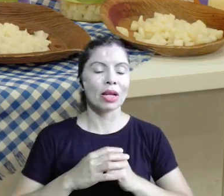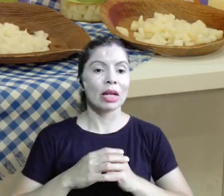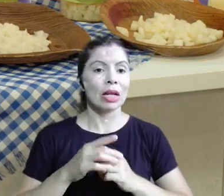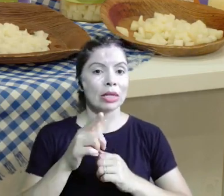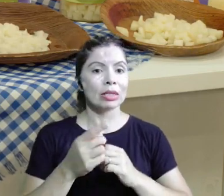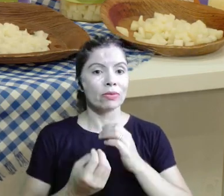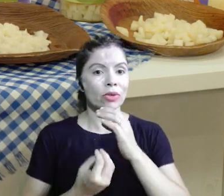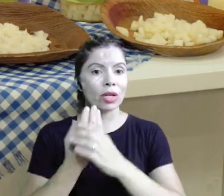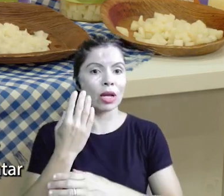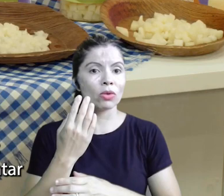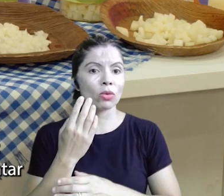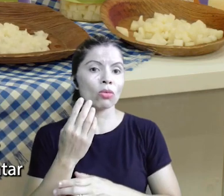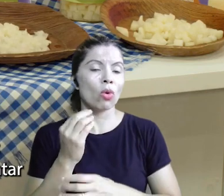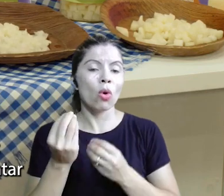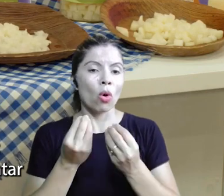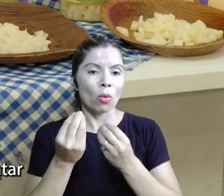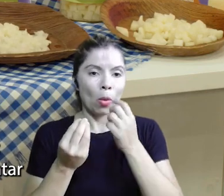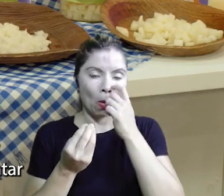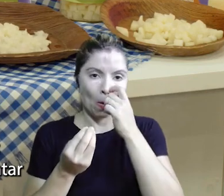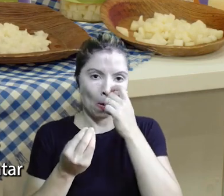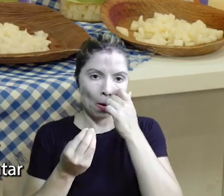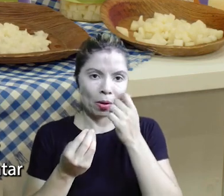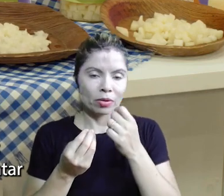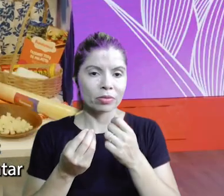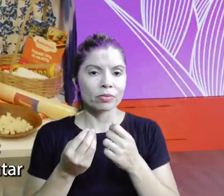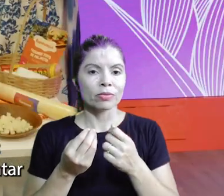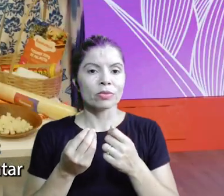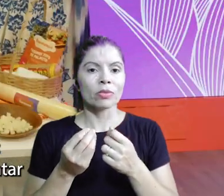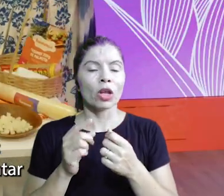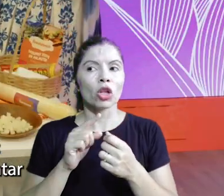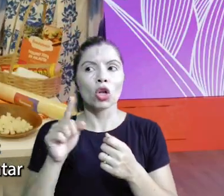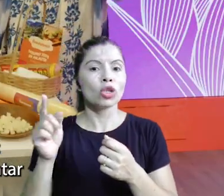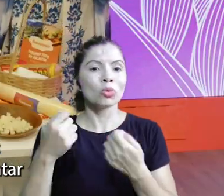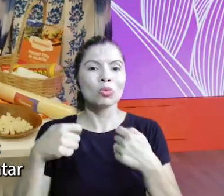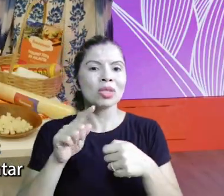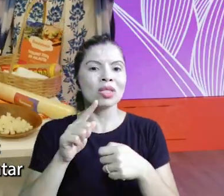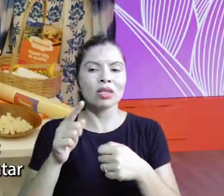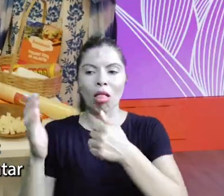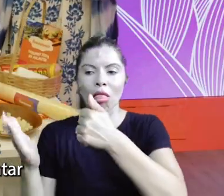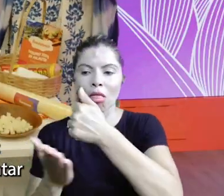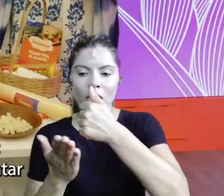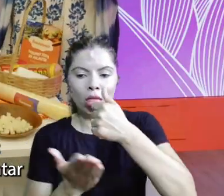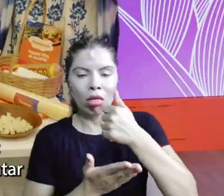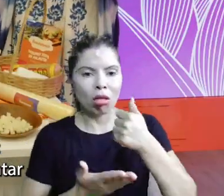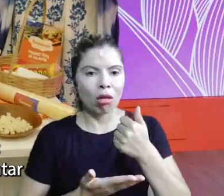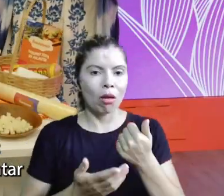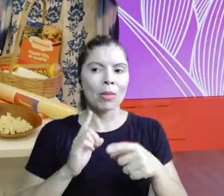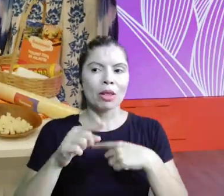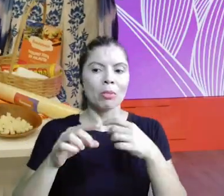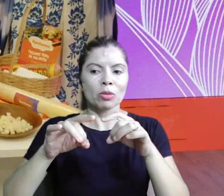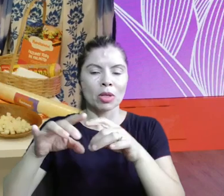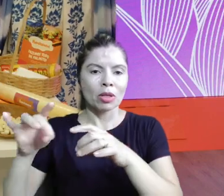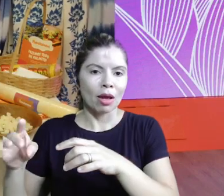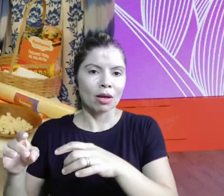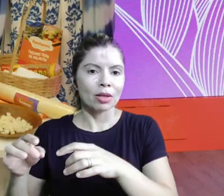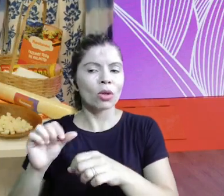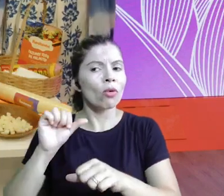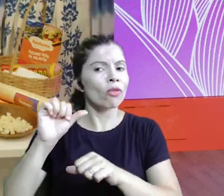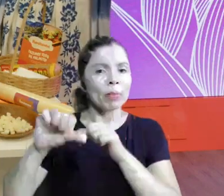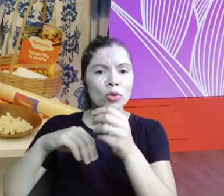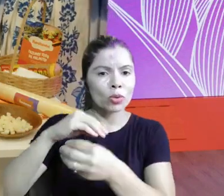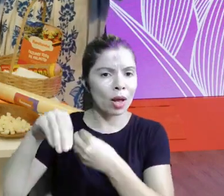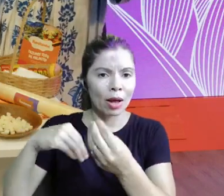propriedade Isso aqui nasceu exatamente assim Como a gente não desmatou para plantar você anda palmito, palmito, palmito